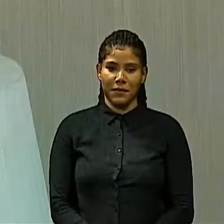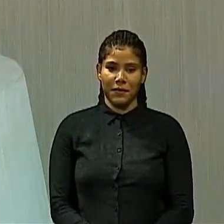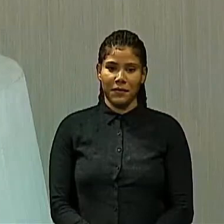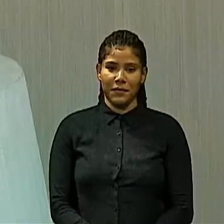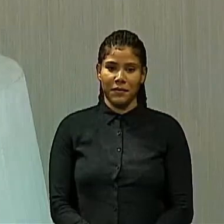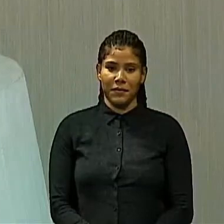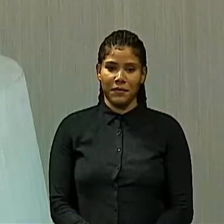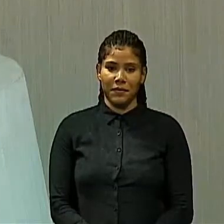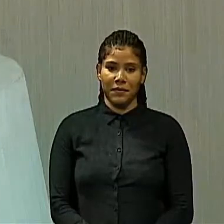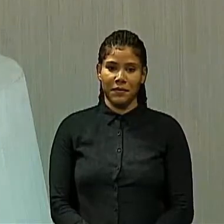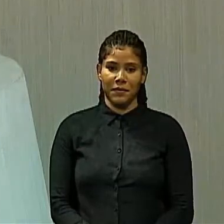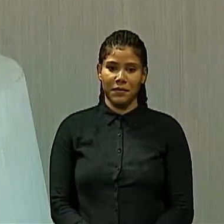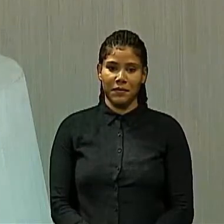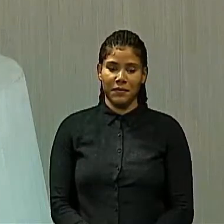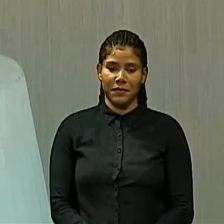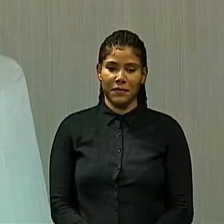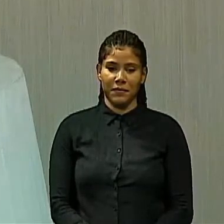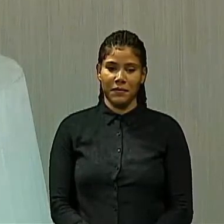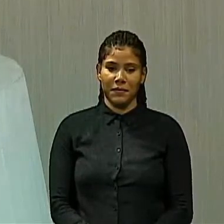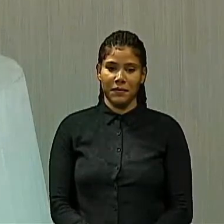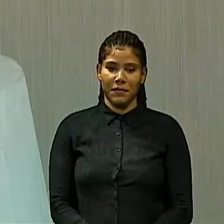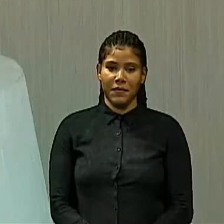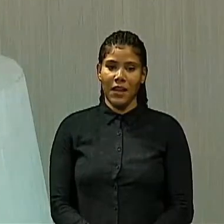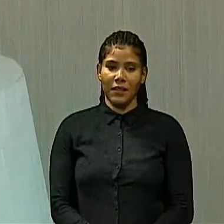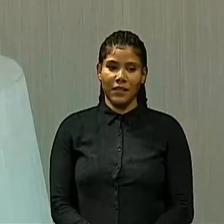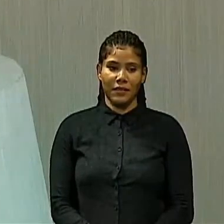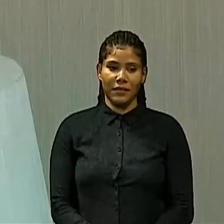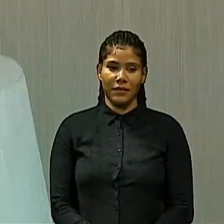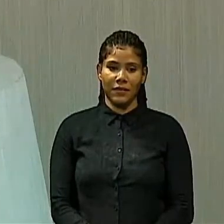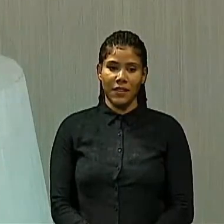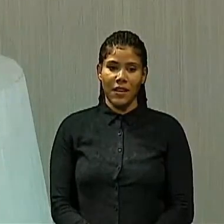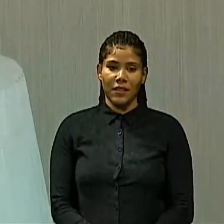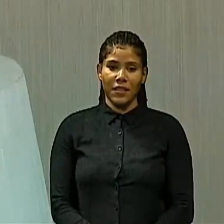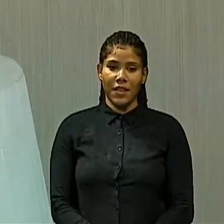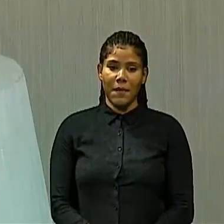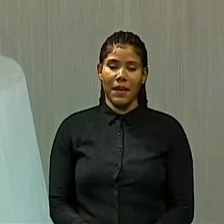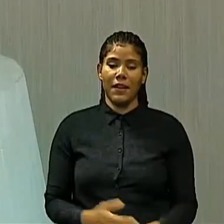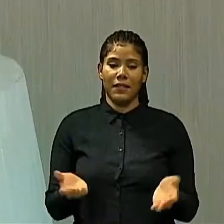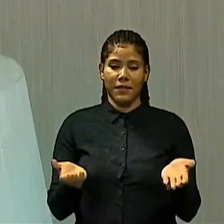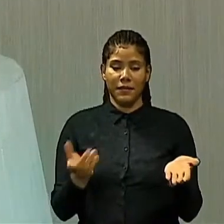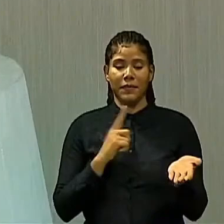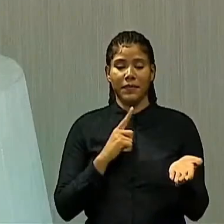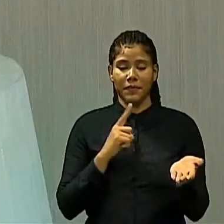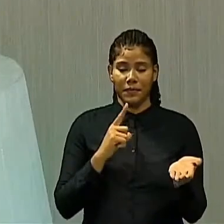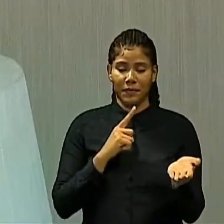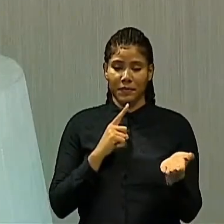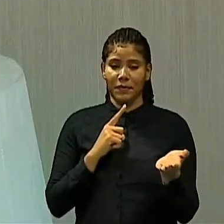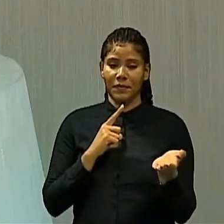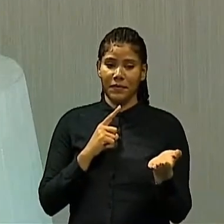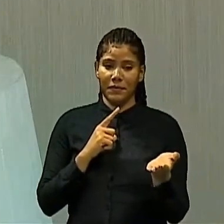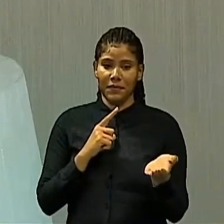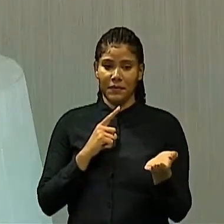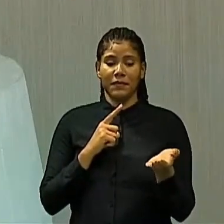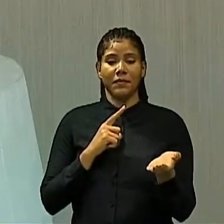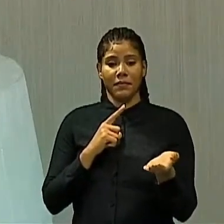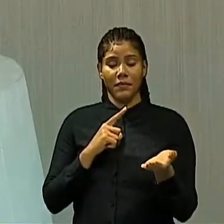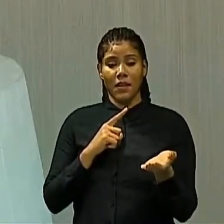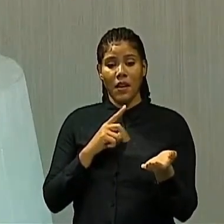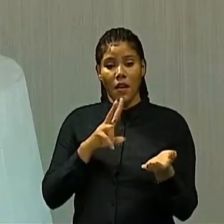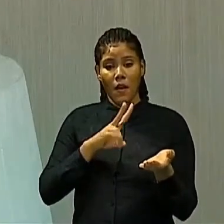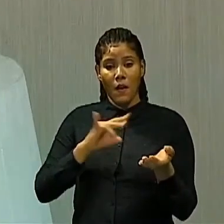deputado, eu vou começar a fiscalizar a secretaria de Vossa Excelência, como tenho feito, e trazer na tribuna.